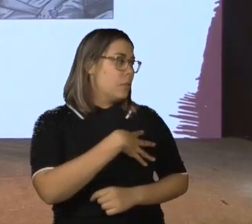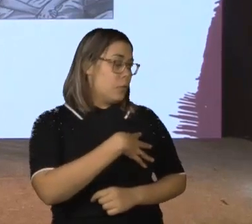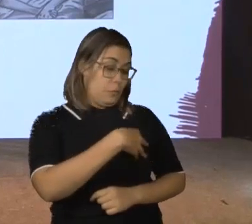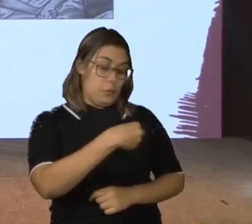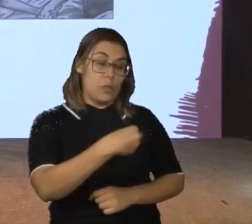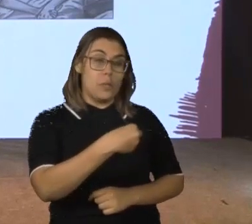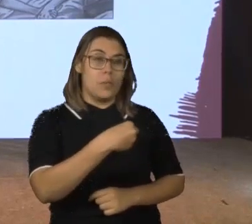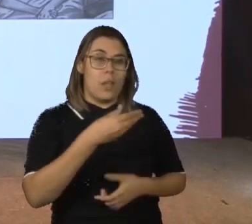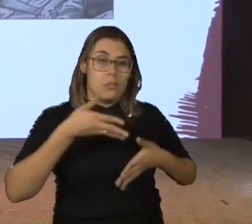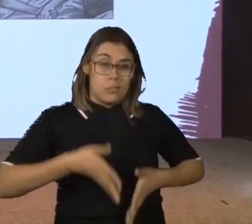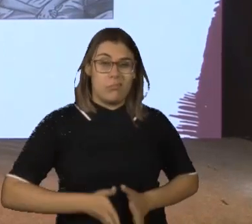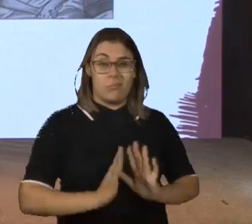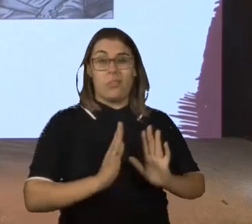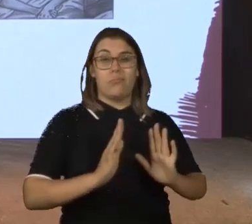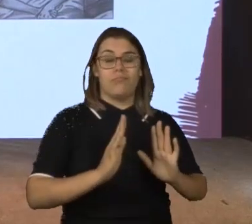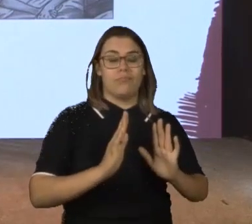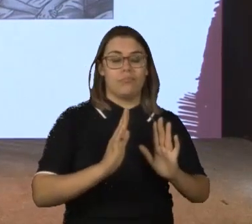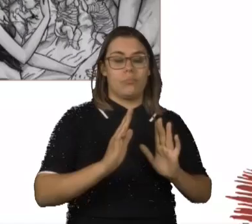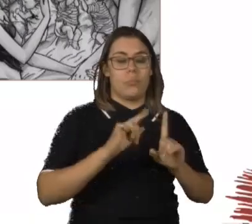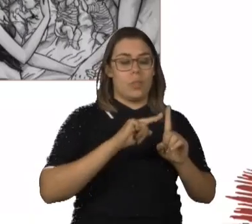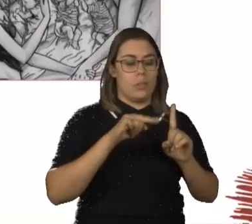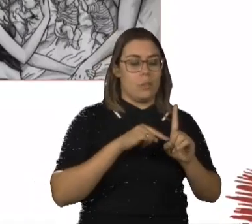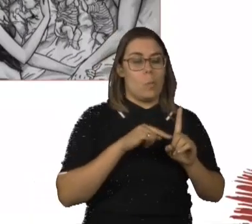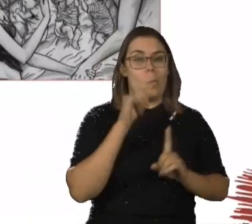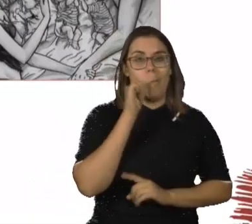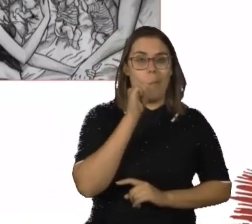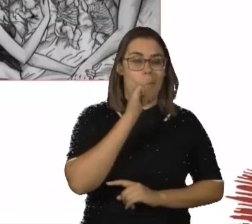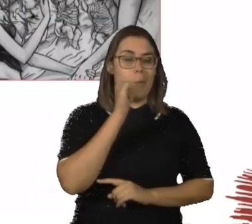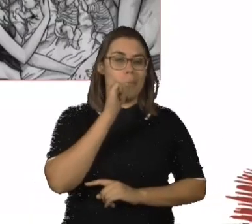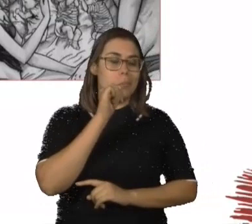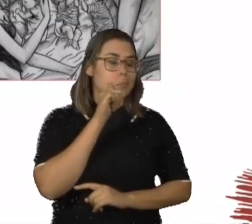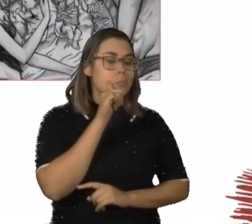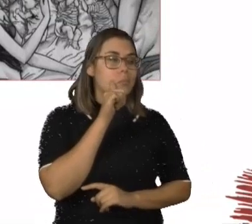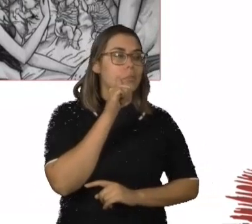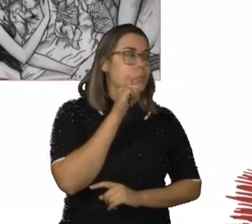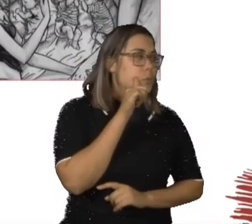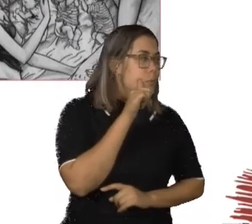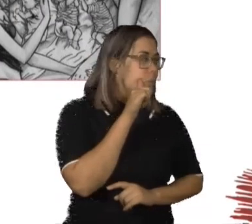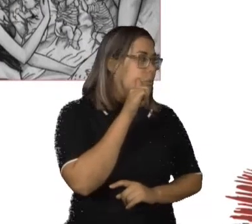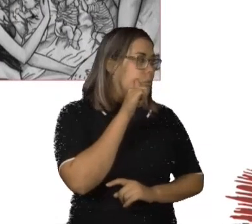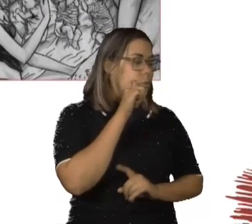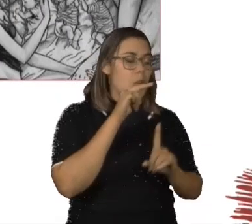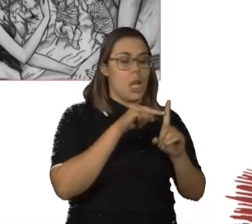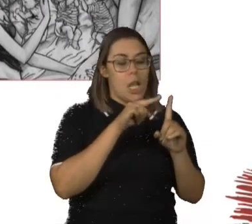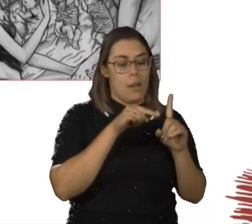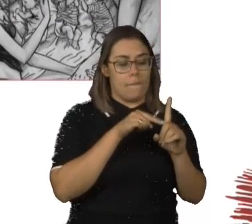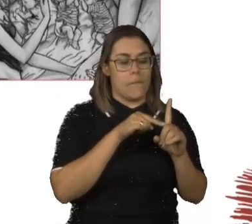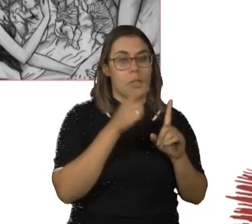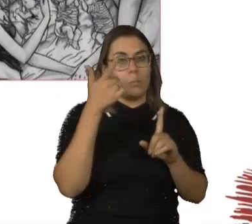descrever para você. Eu tenho um desenho de uma mulher de perfil com um feto da barriga,